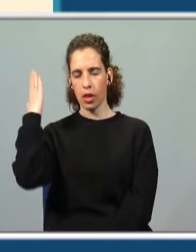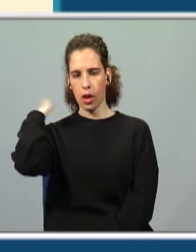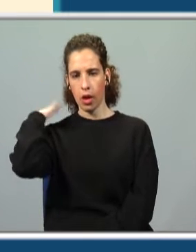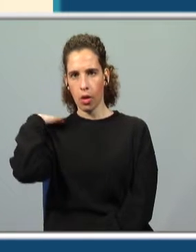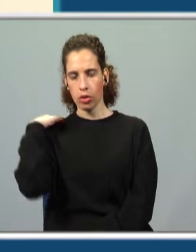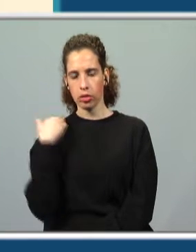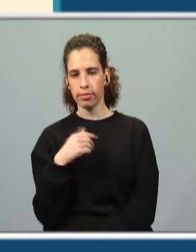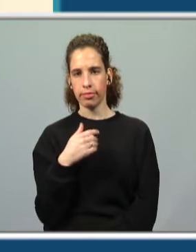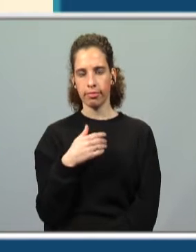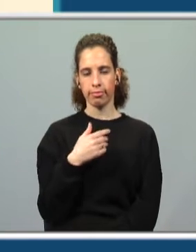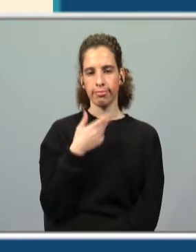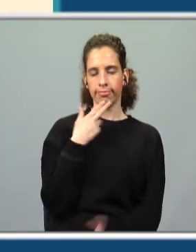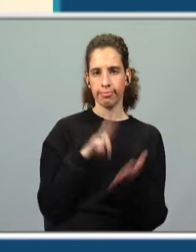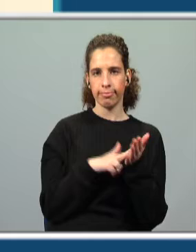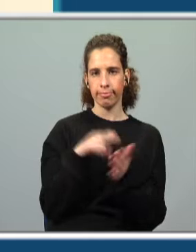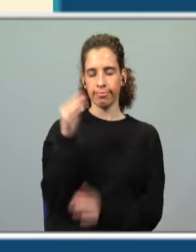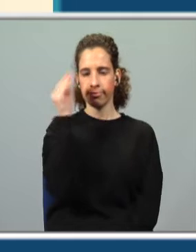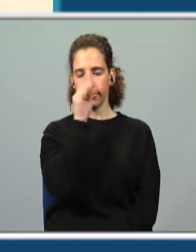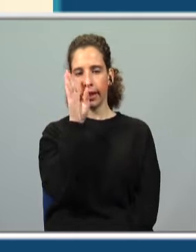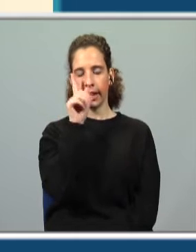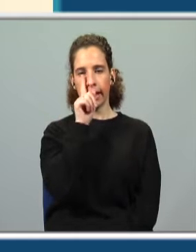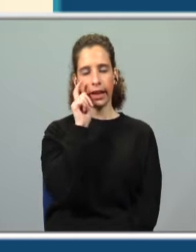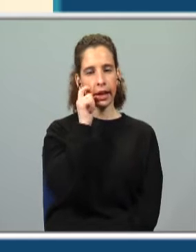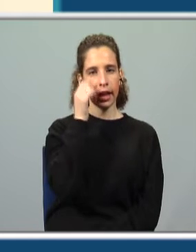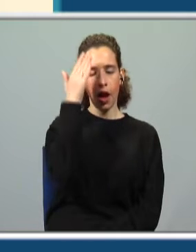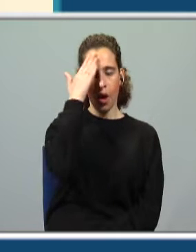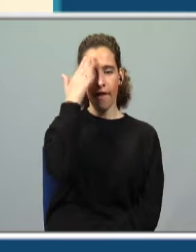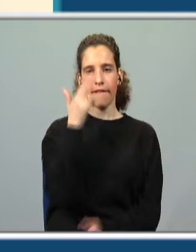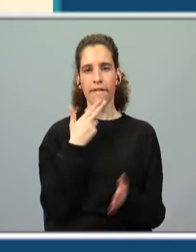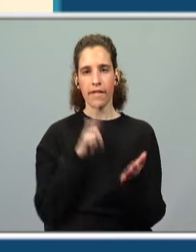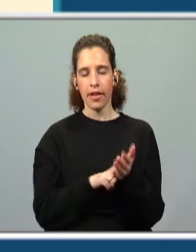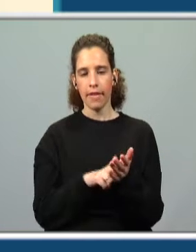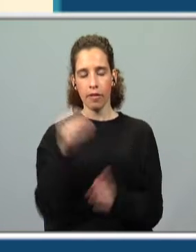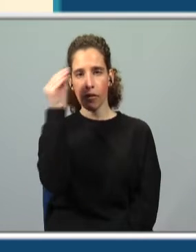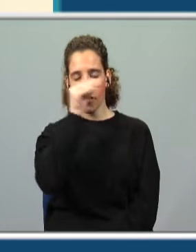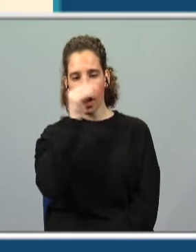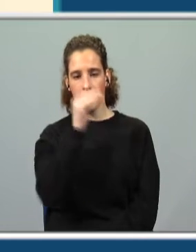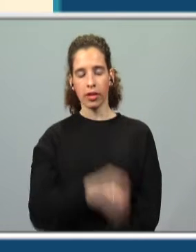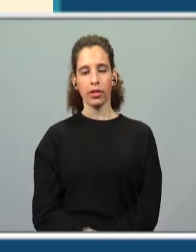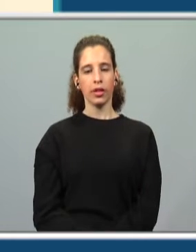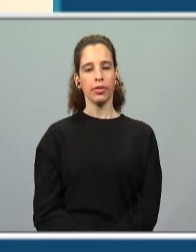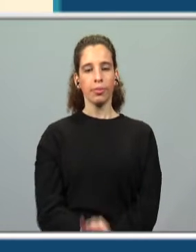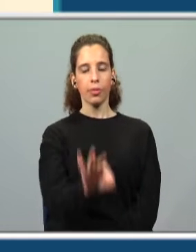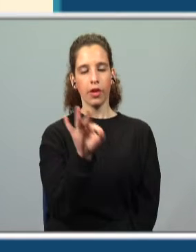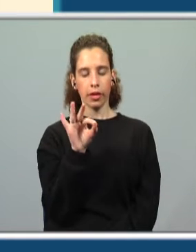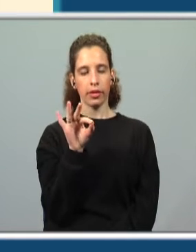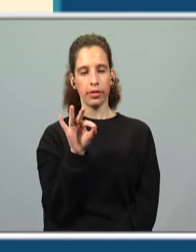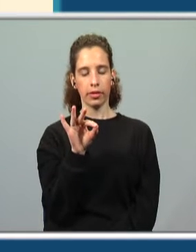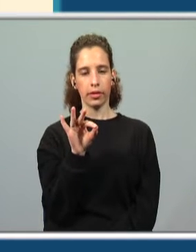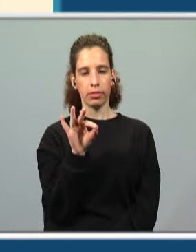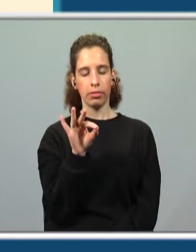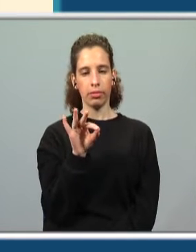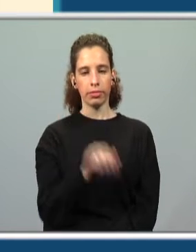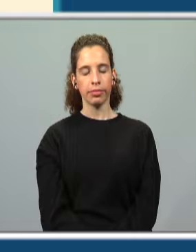falso? Quem considera que é verdadeiro? Ninguém. Falso? Ora, vou já então selecionar que